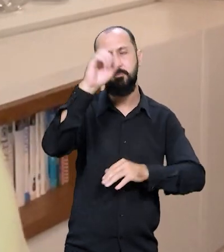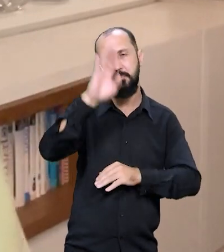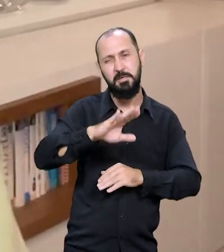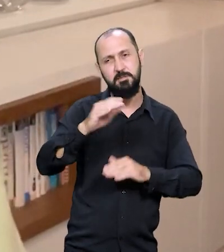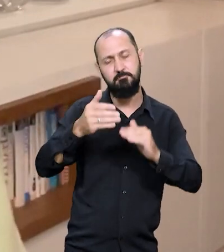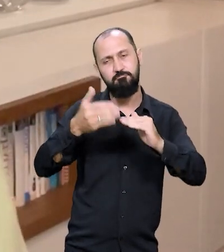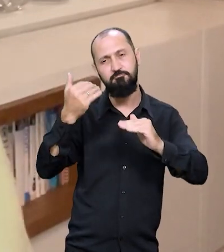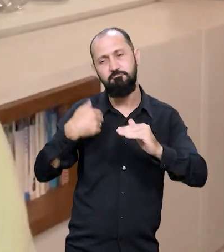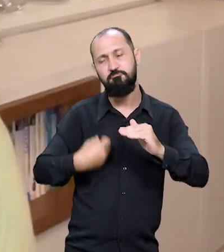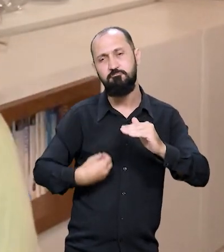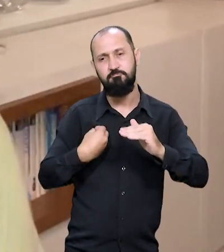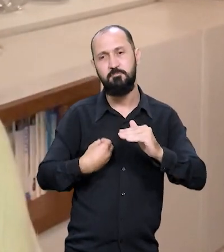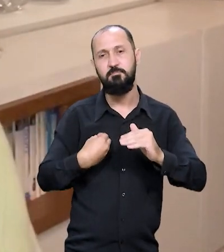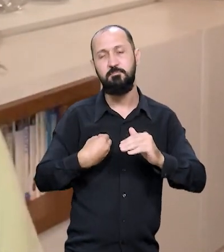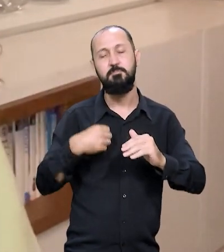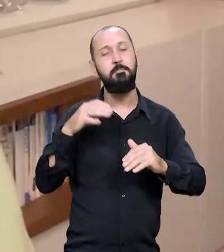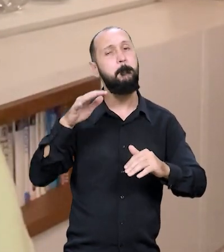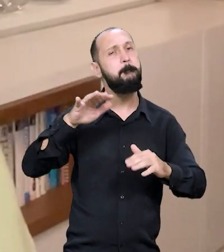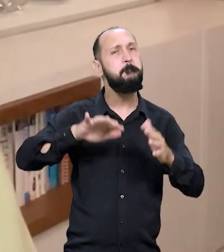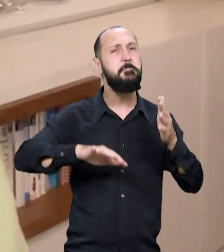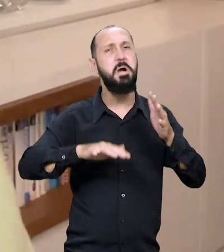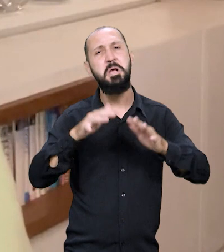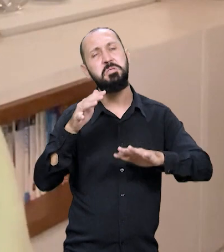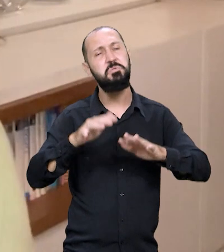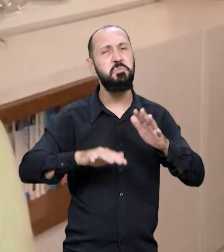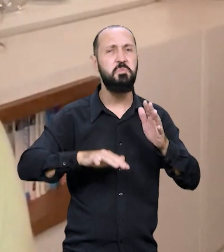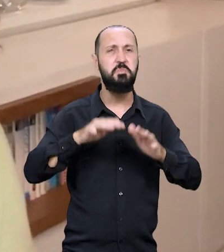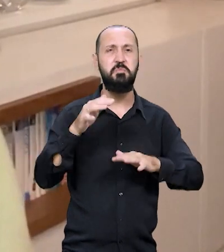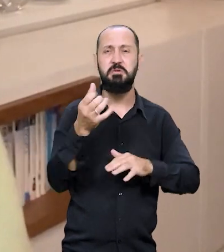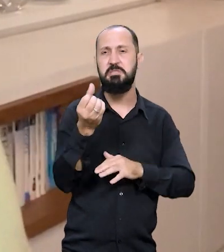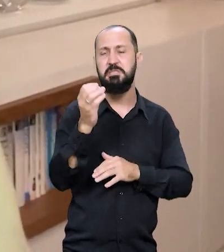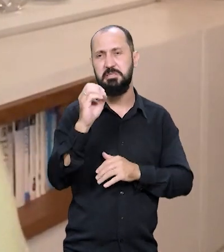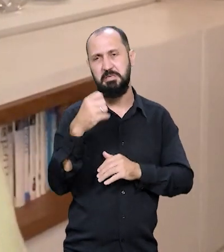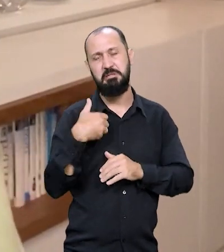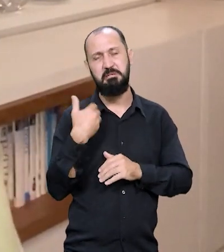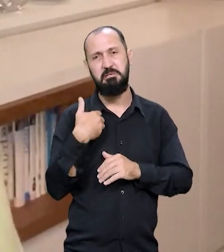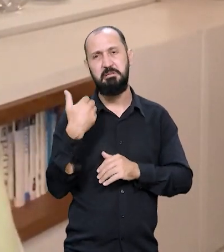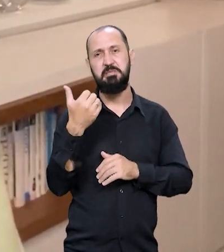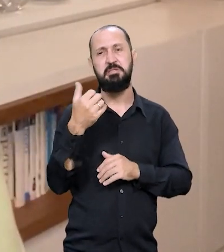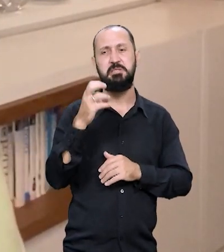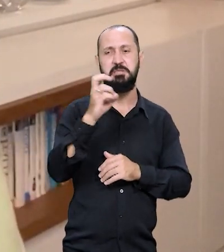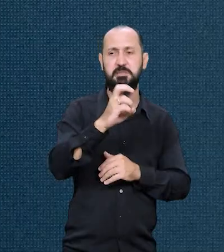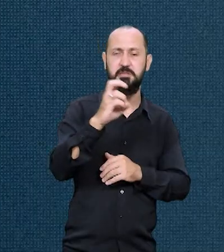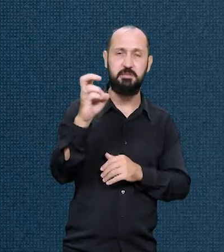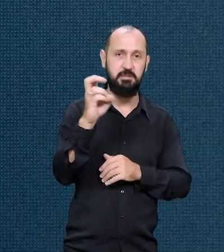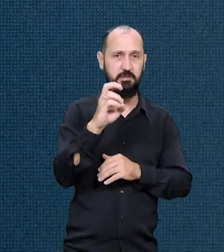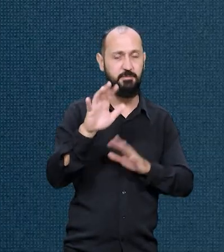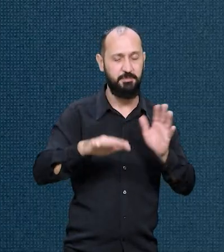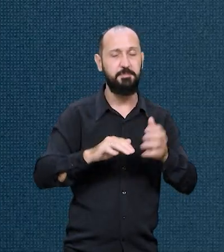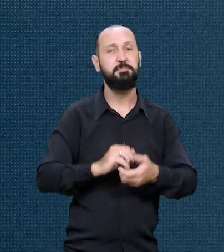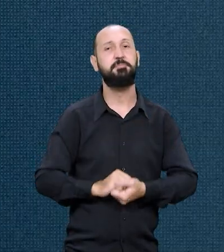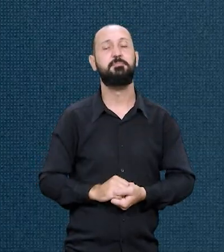expectativa de vida no Brasil, era de 60 anos de idade, 55 anos de idade.